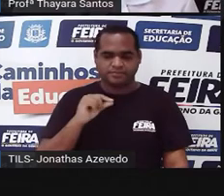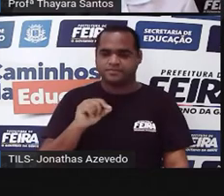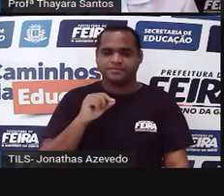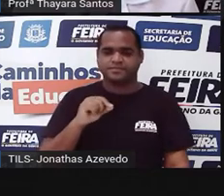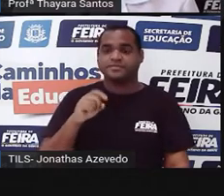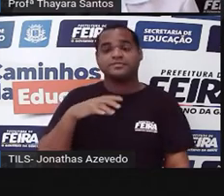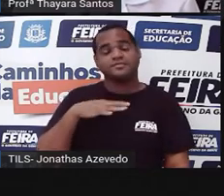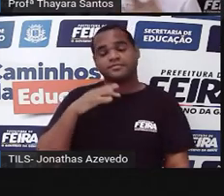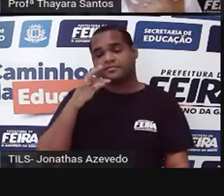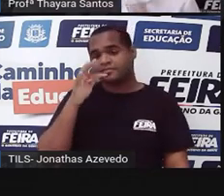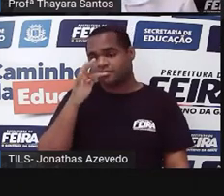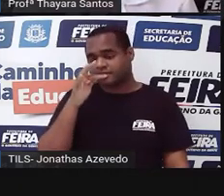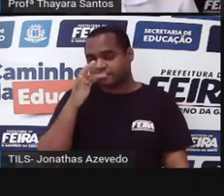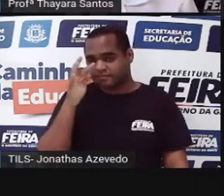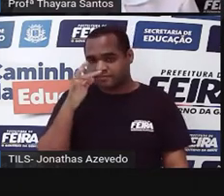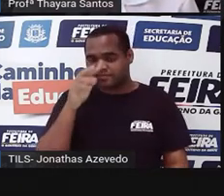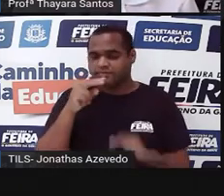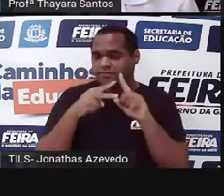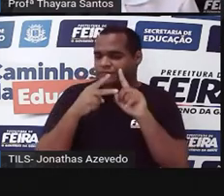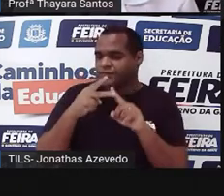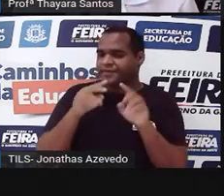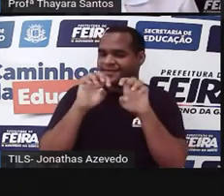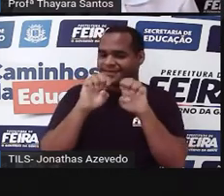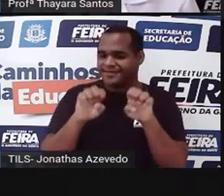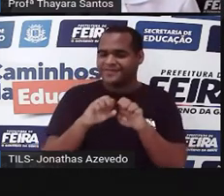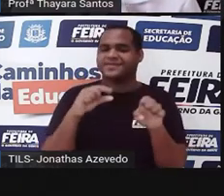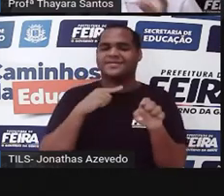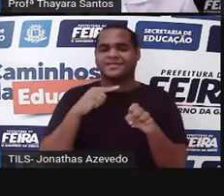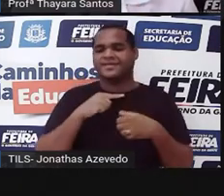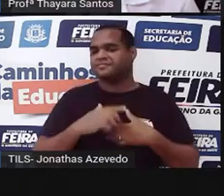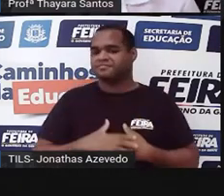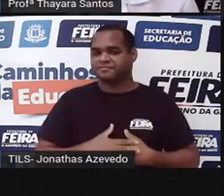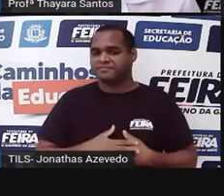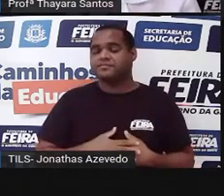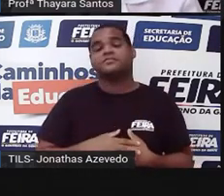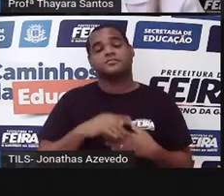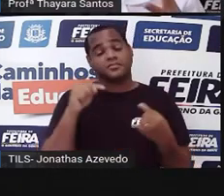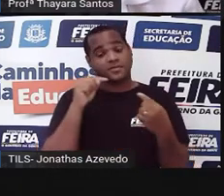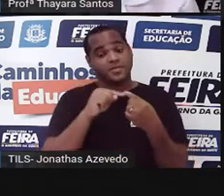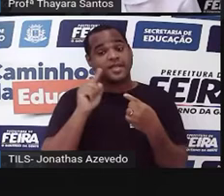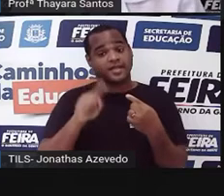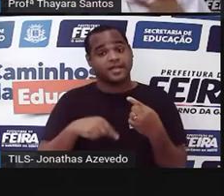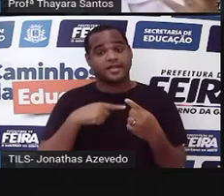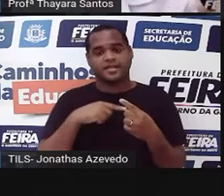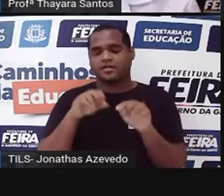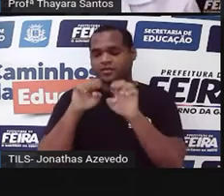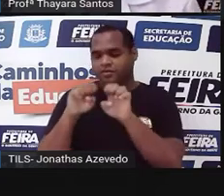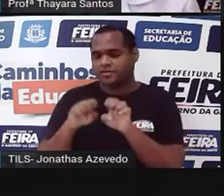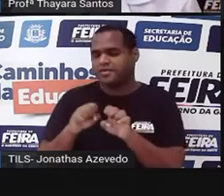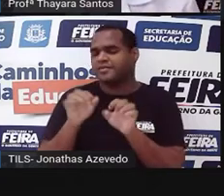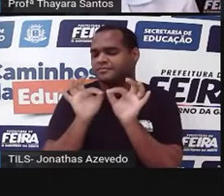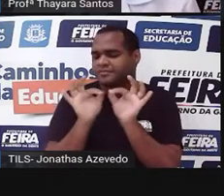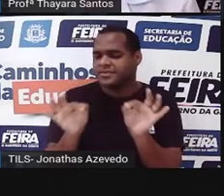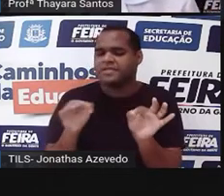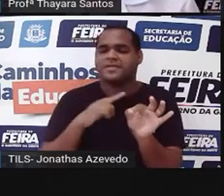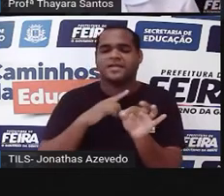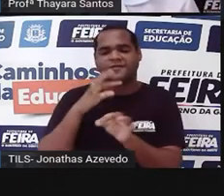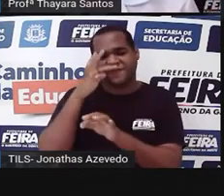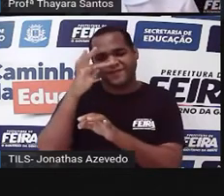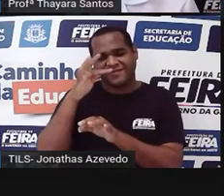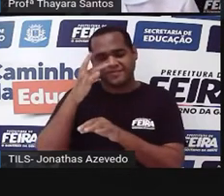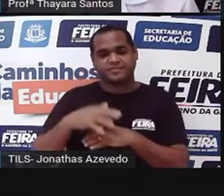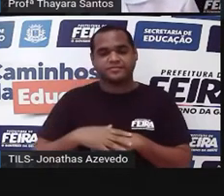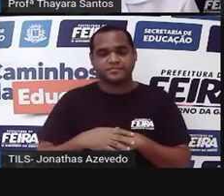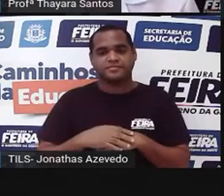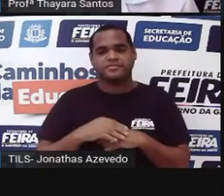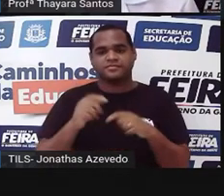tem flores como essa que tem os dois tipos de estrutura, tá? Então, essa é a estrutura básica da flor. Então, ela